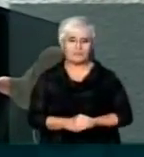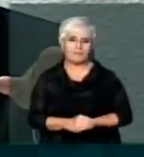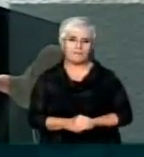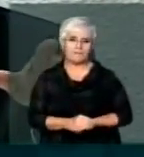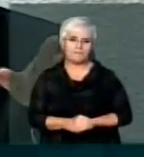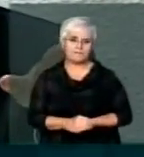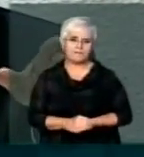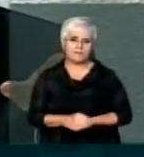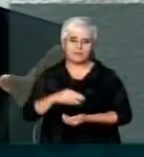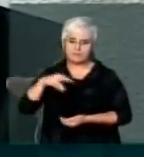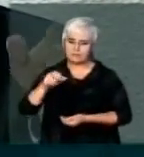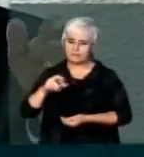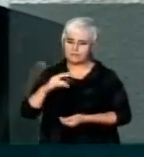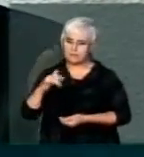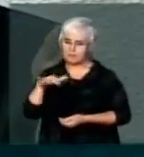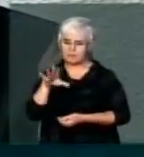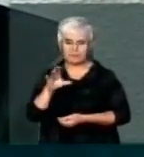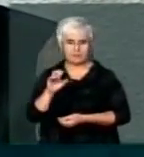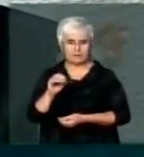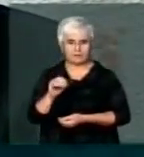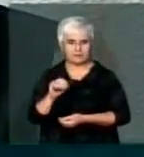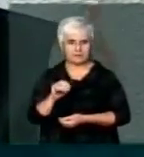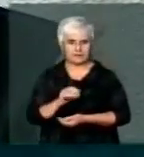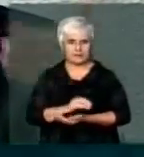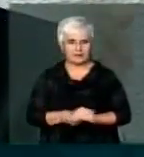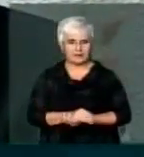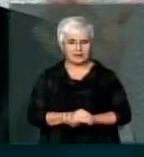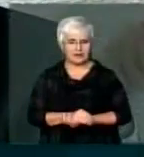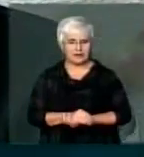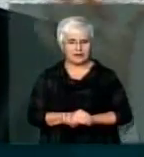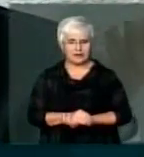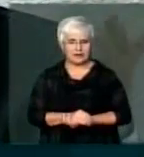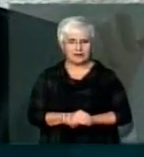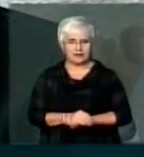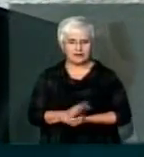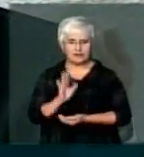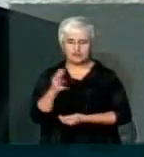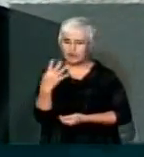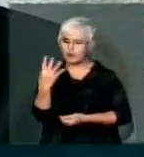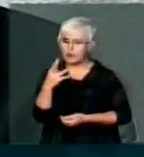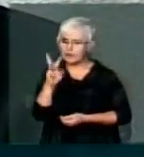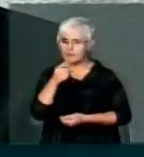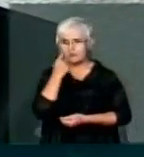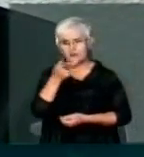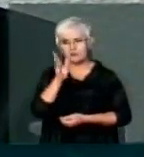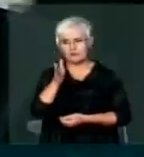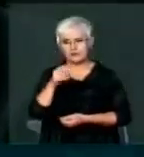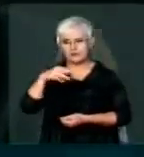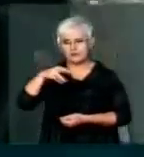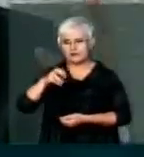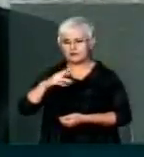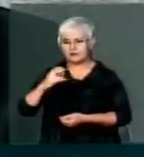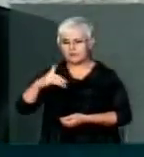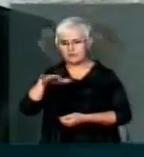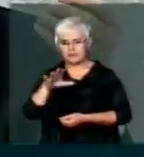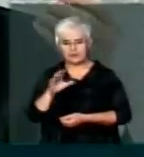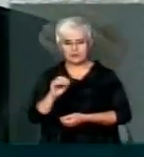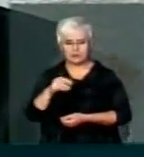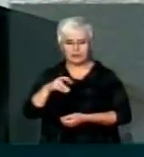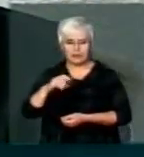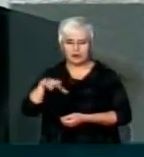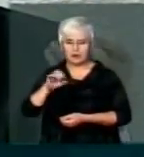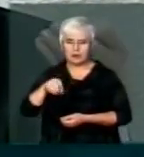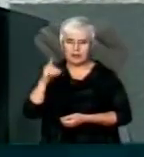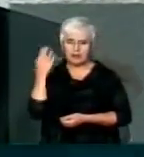Marcelo Melo, eu acabei de já... Já é a quarta vez que eu repito isso. Marcelo Melo foi